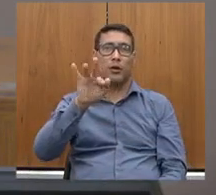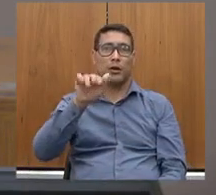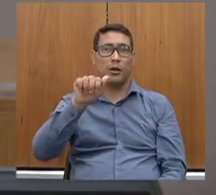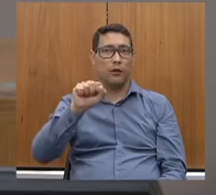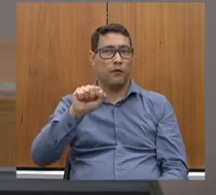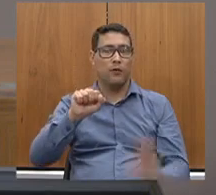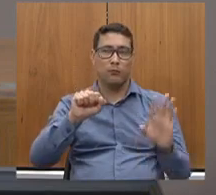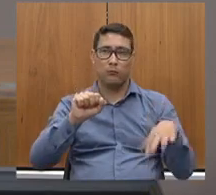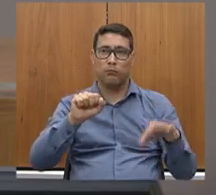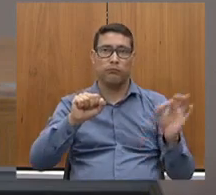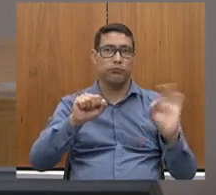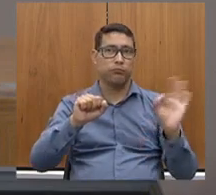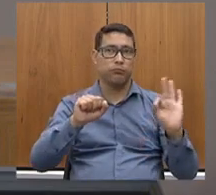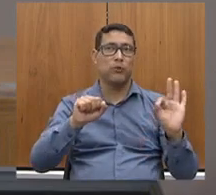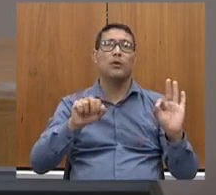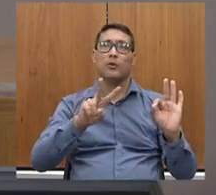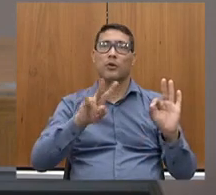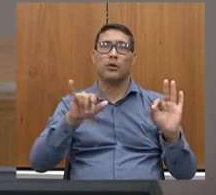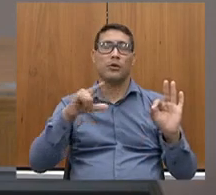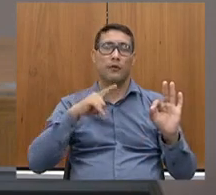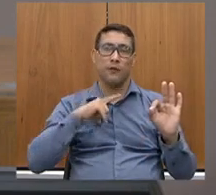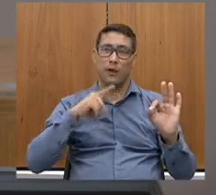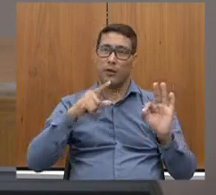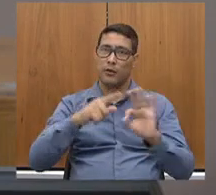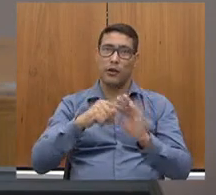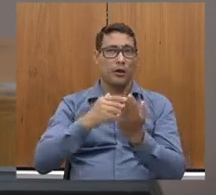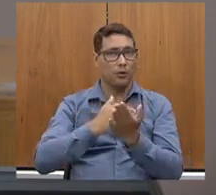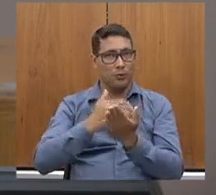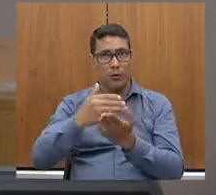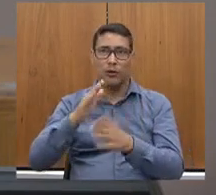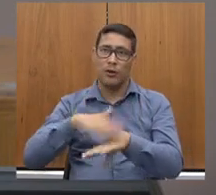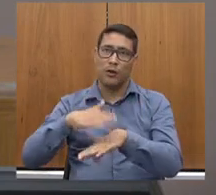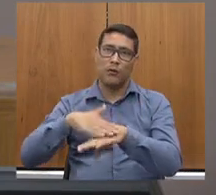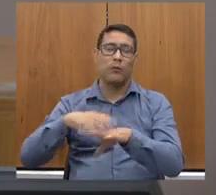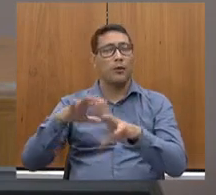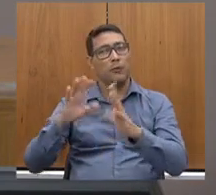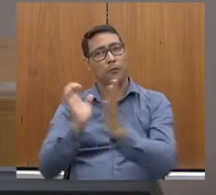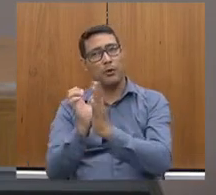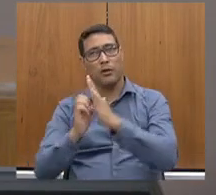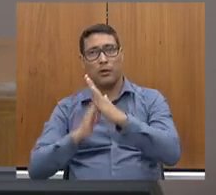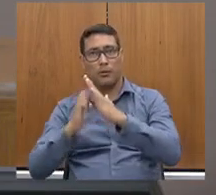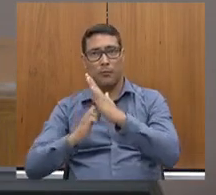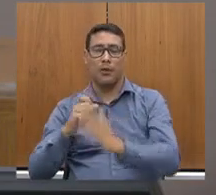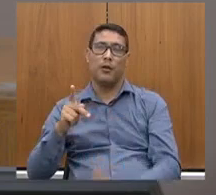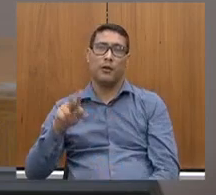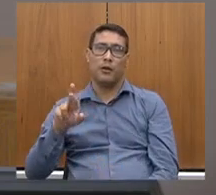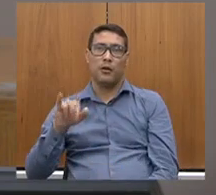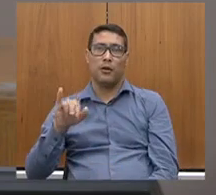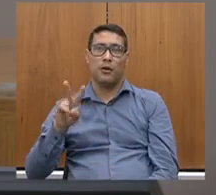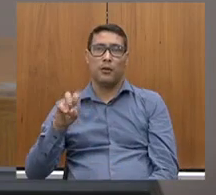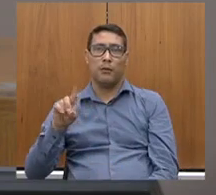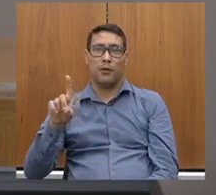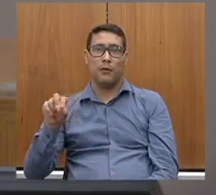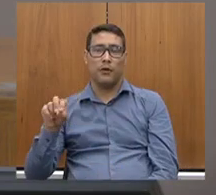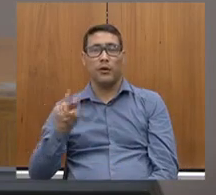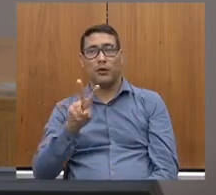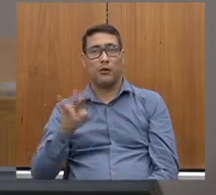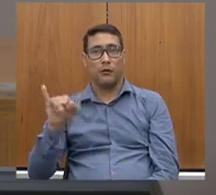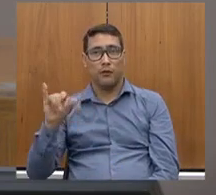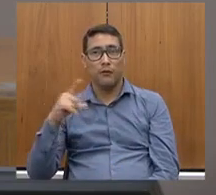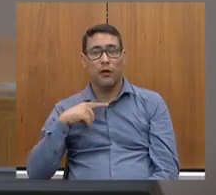a gente faz é conceder o terminal para a iniciativa privada, e a iniciativa privada vai